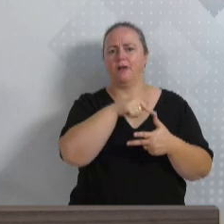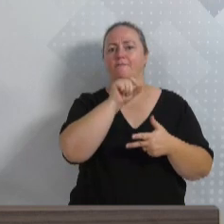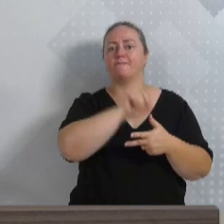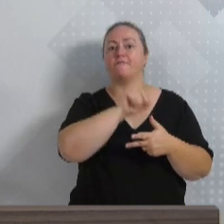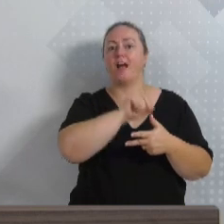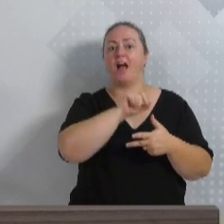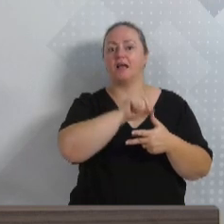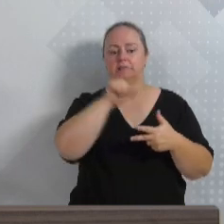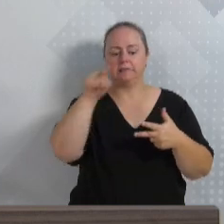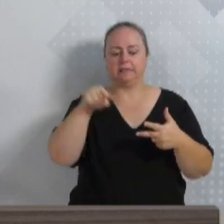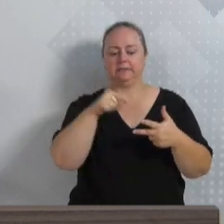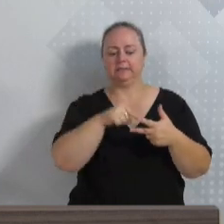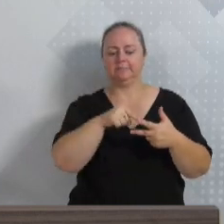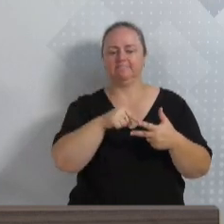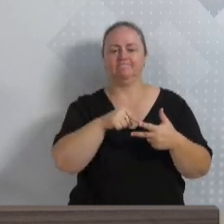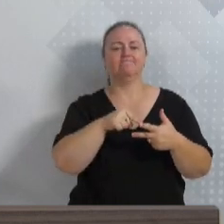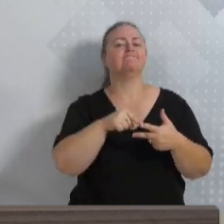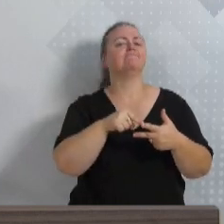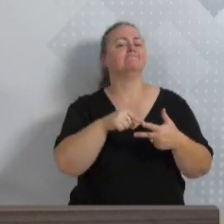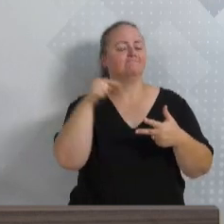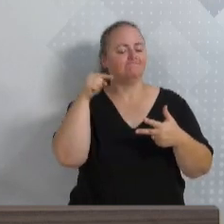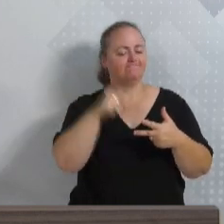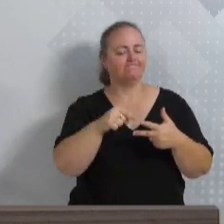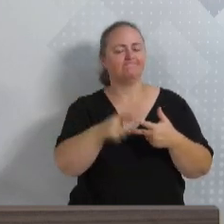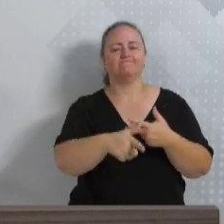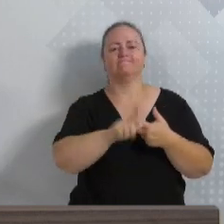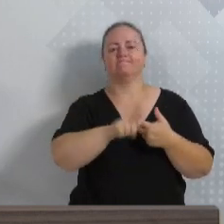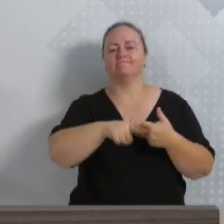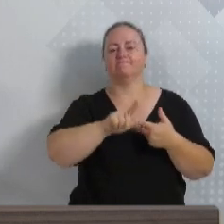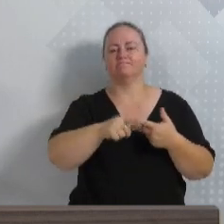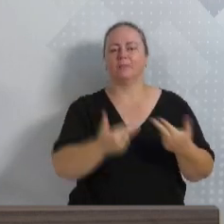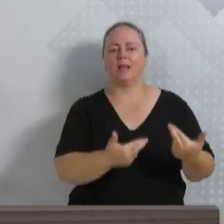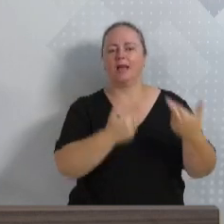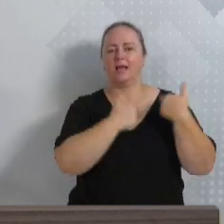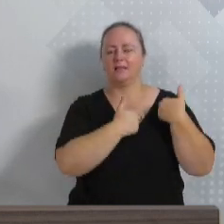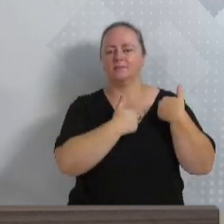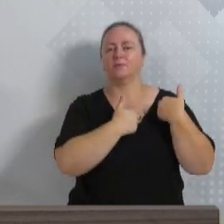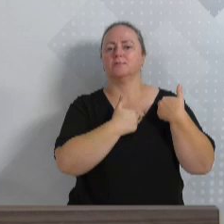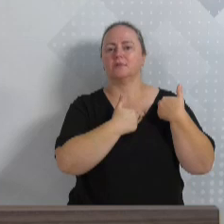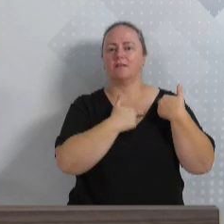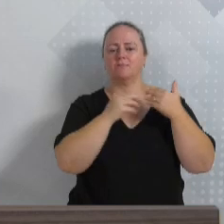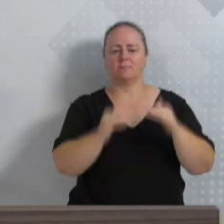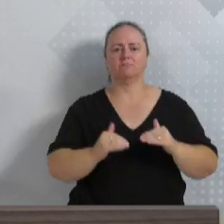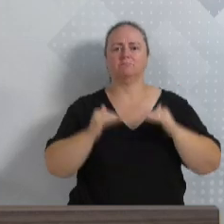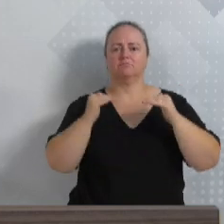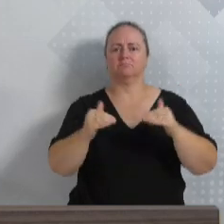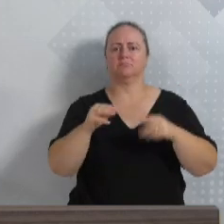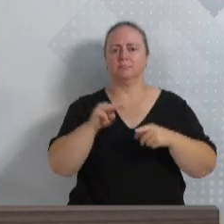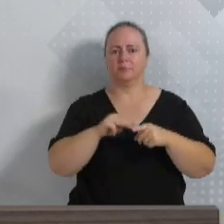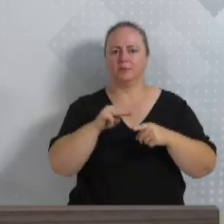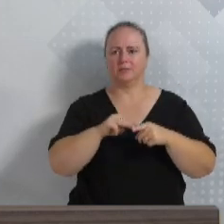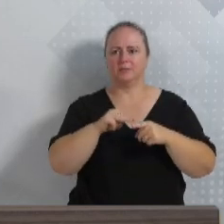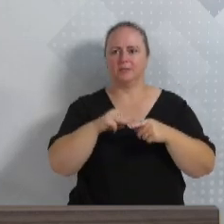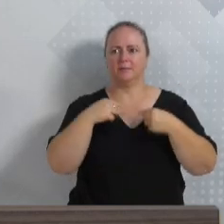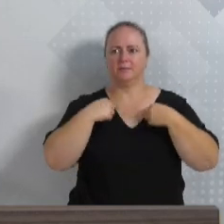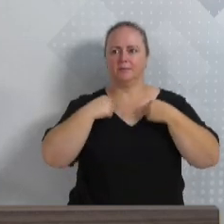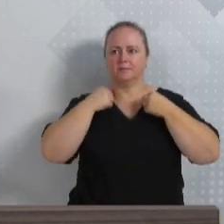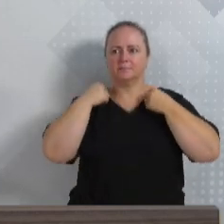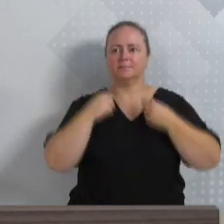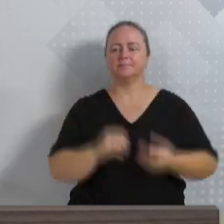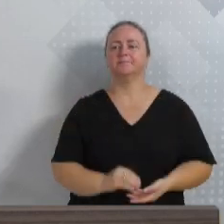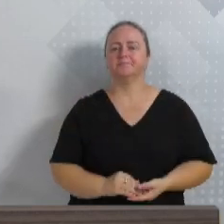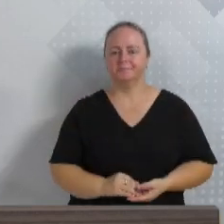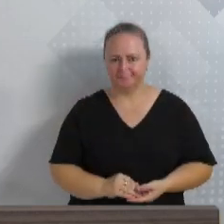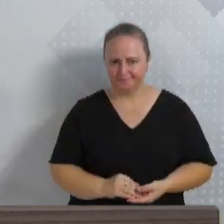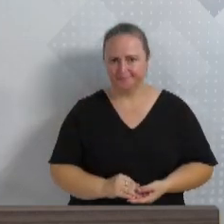passa aqui nesse Parlamento, e esse Parlamento é o responsável, é o poder maior do município. Mesmo porque somos votados